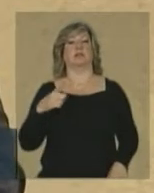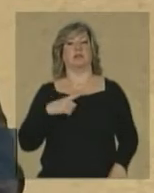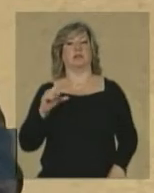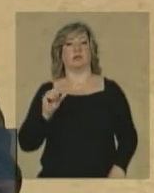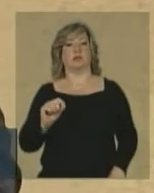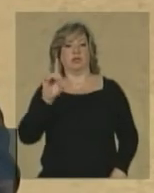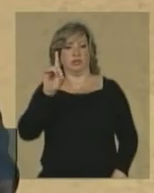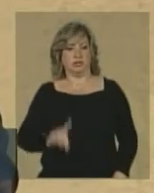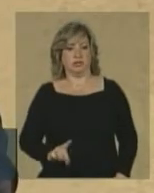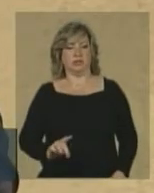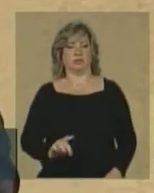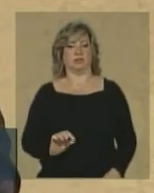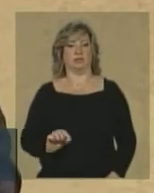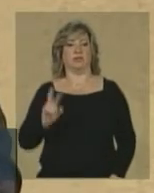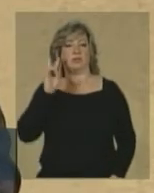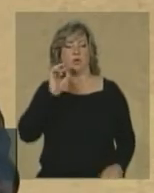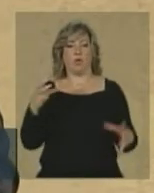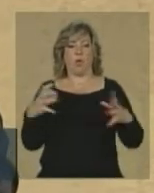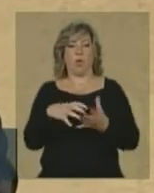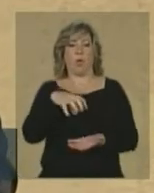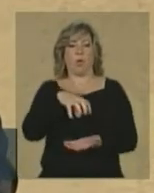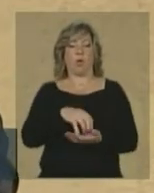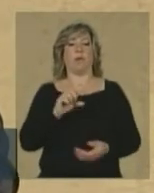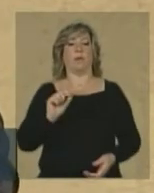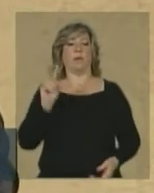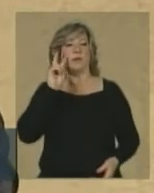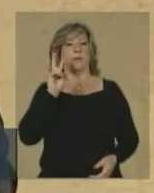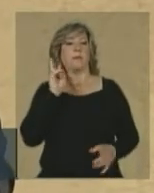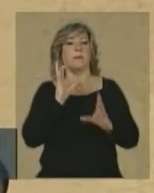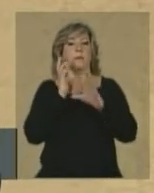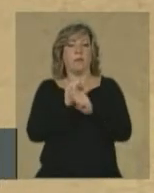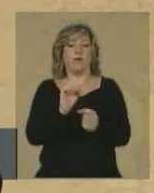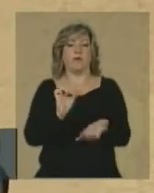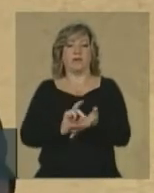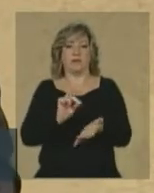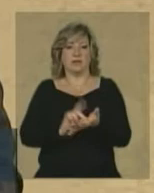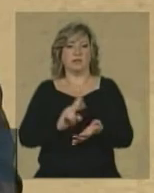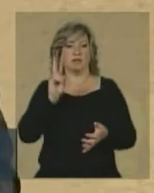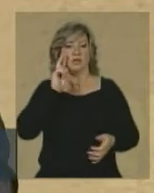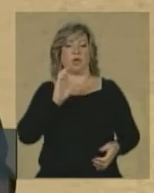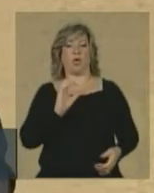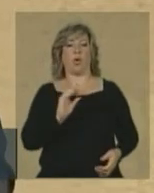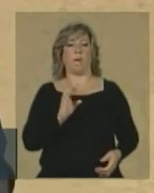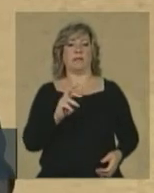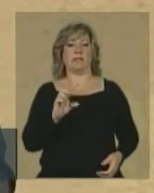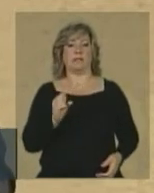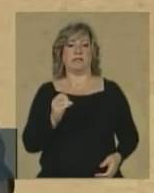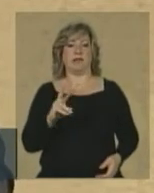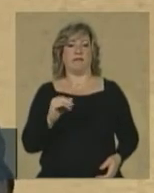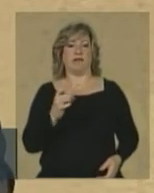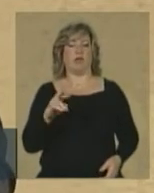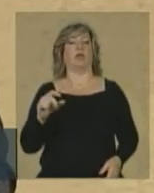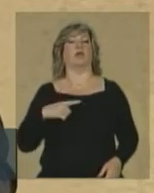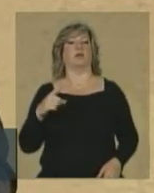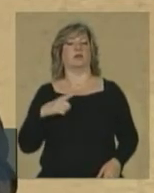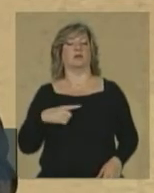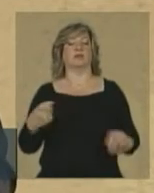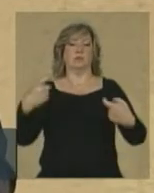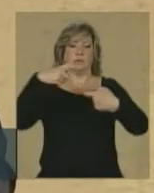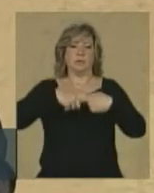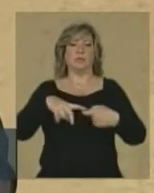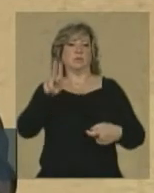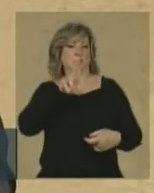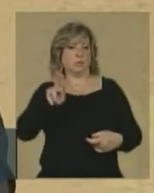a criação dos comitês de memória e verdade e dos observatórios da memória e verdade em parceria com as universidades,